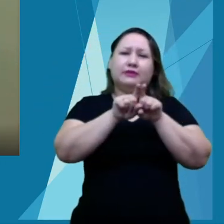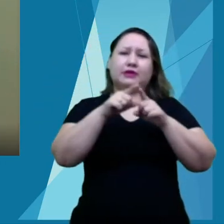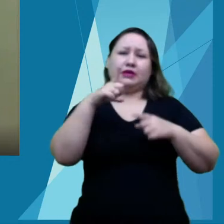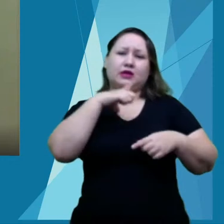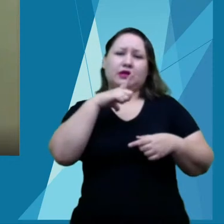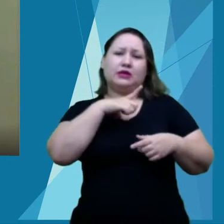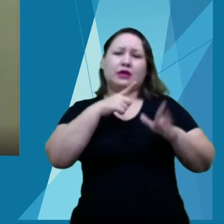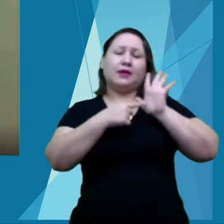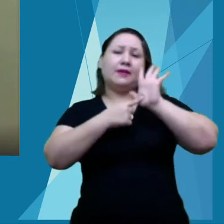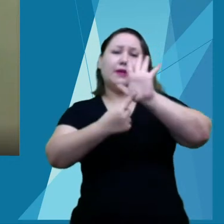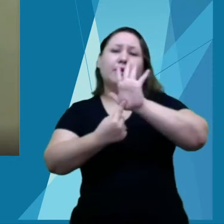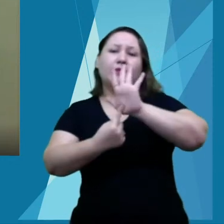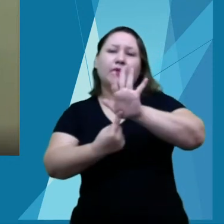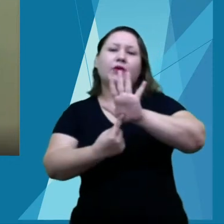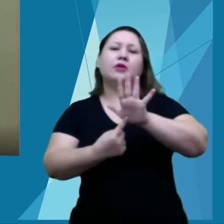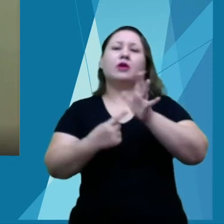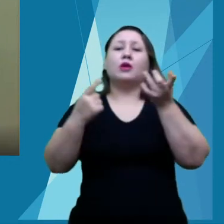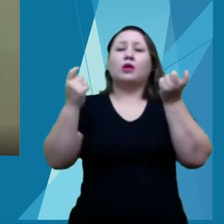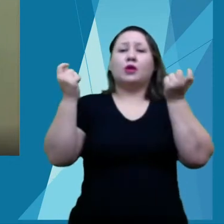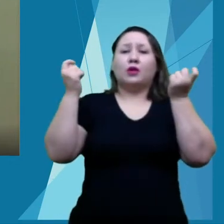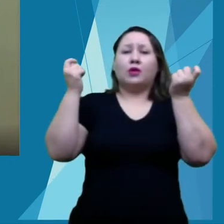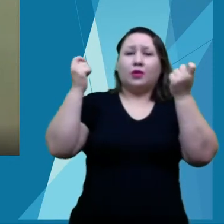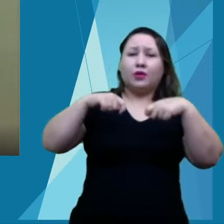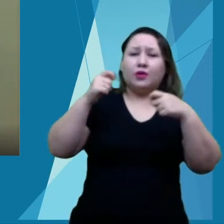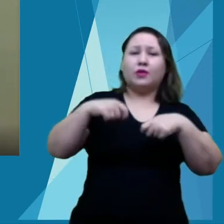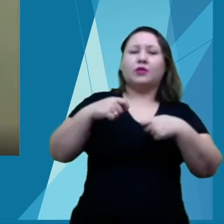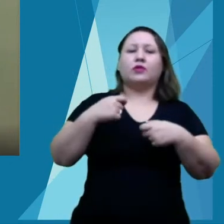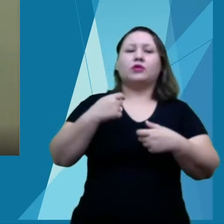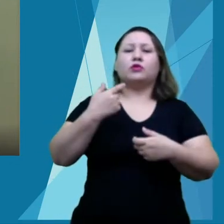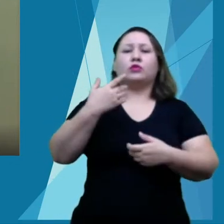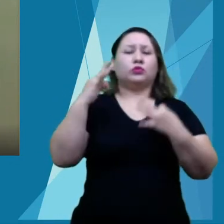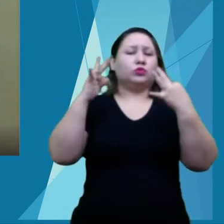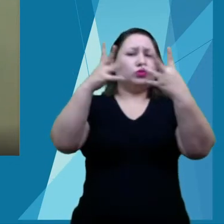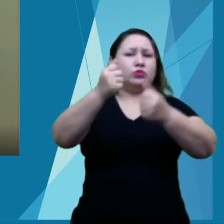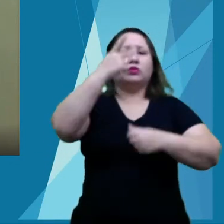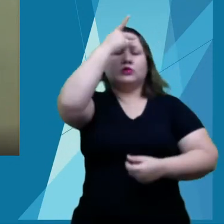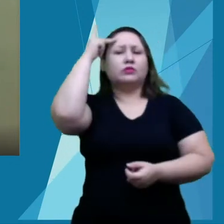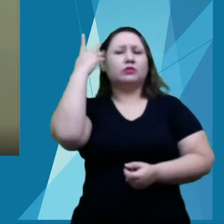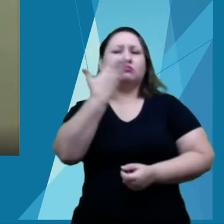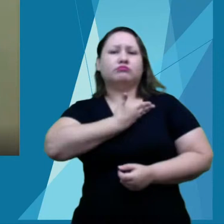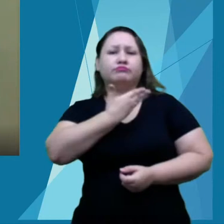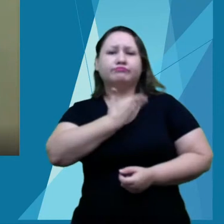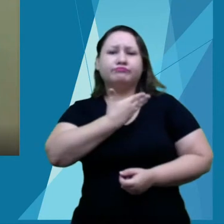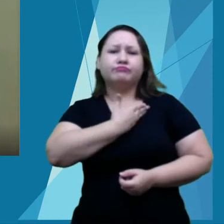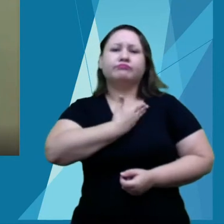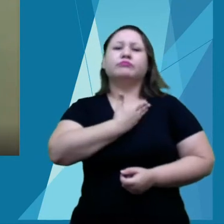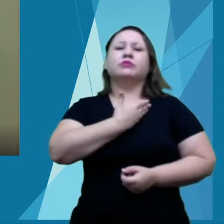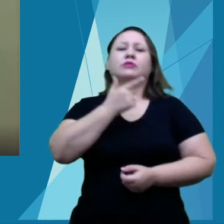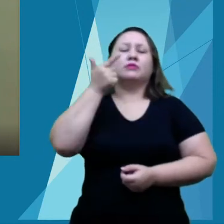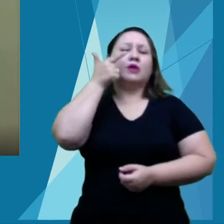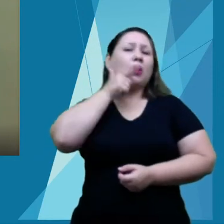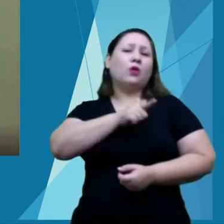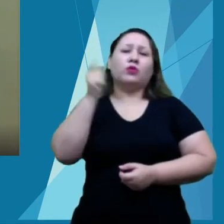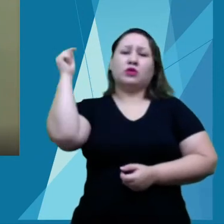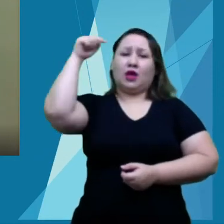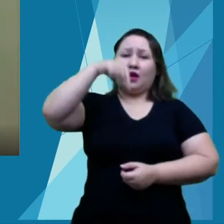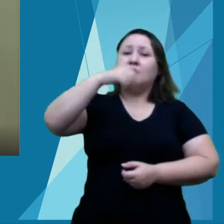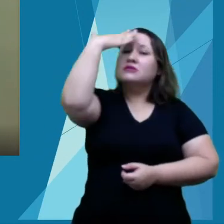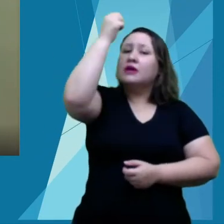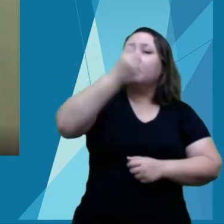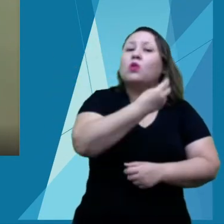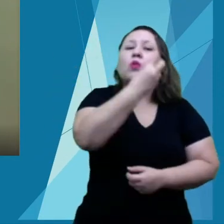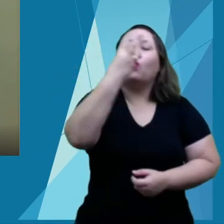de formar ali os nossos colegas servidores. E alcançamos até aqui a marca de 57 projetos